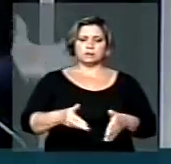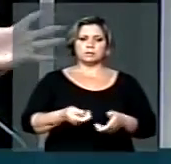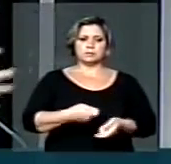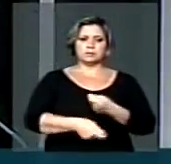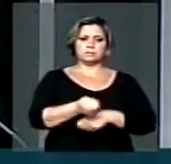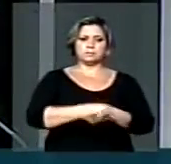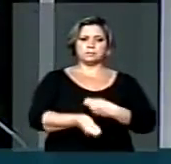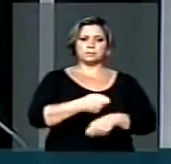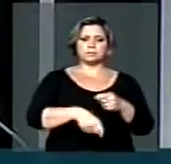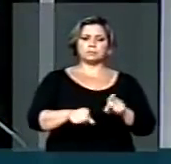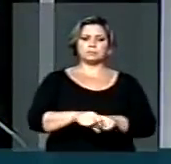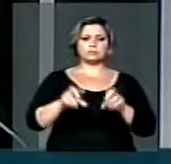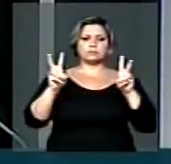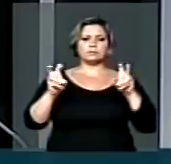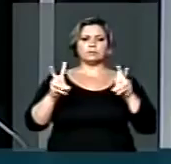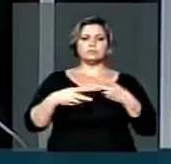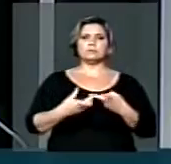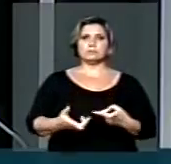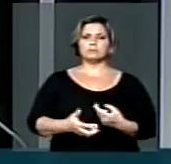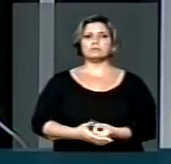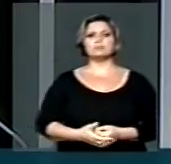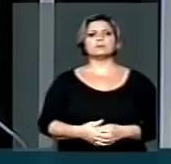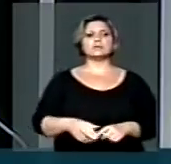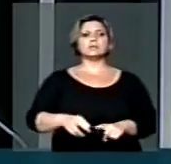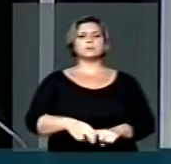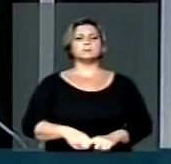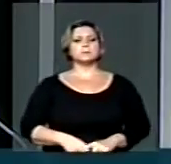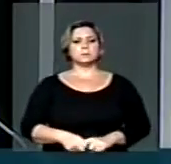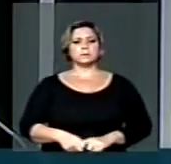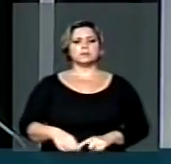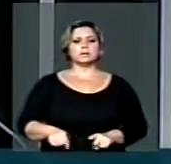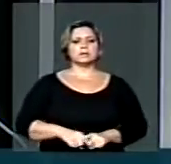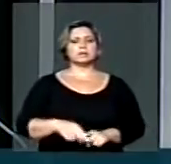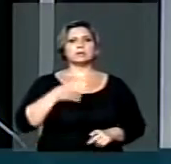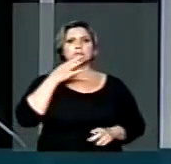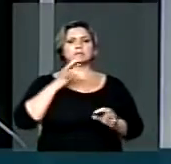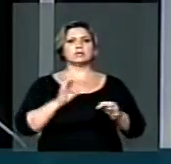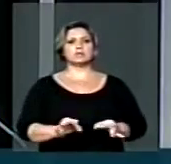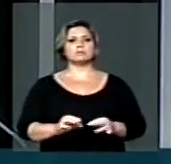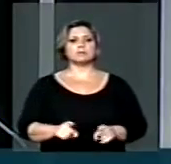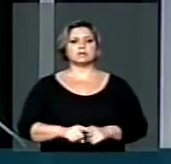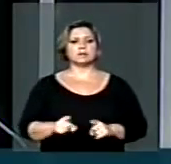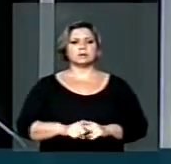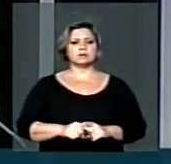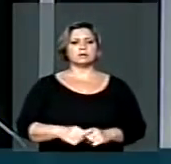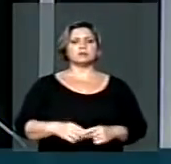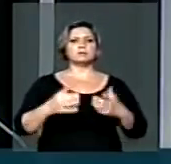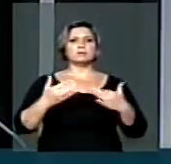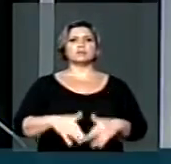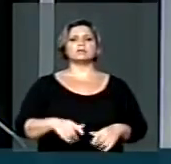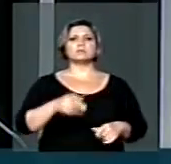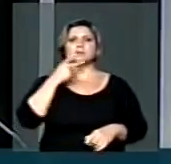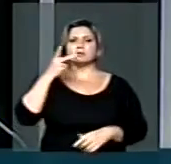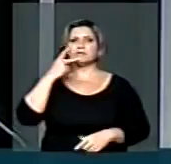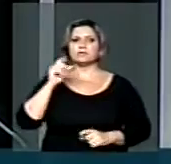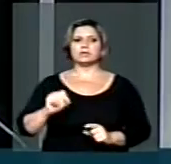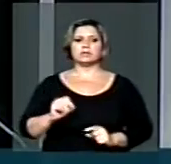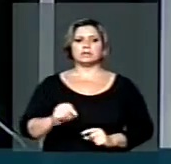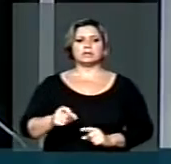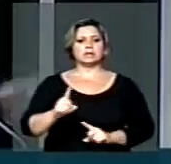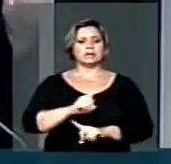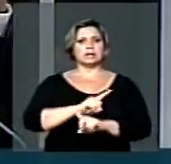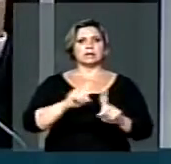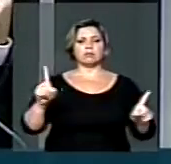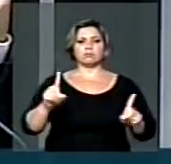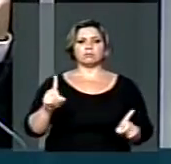das comissões temáticas da Casa. Portanto, a reafirmação do Parlamento para dizer não